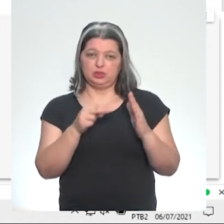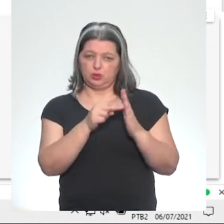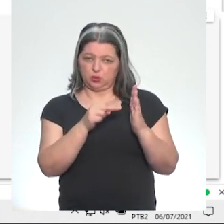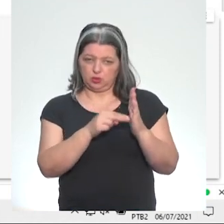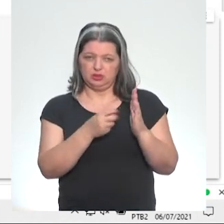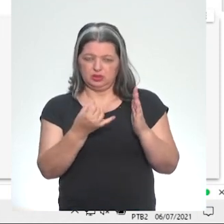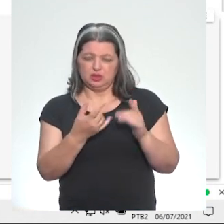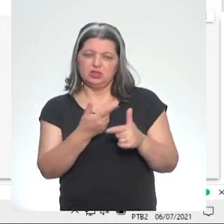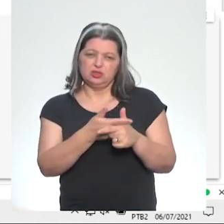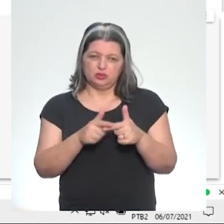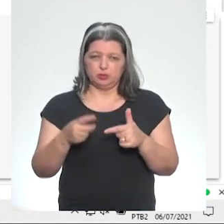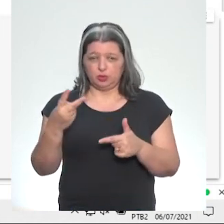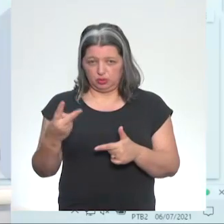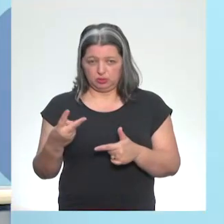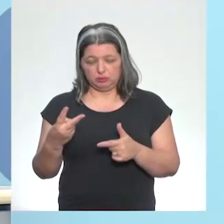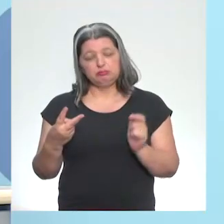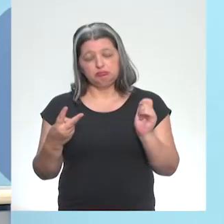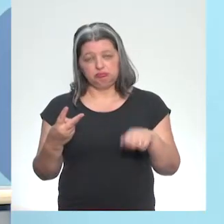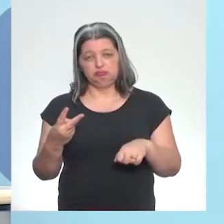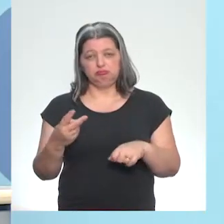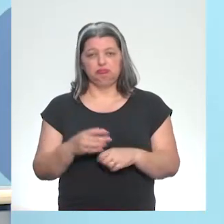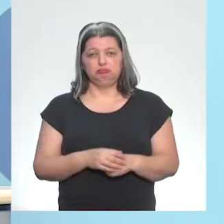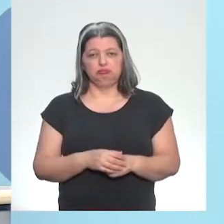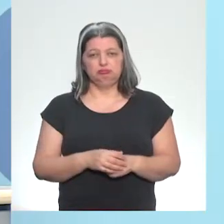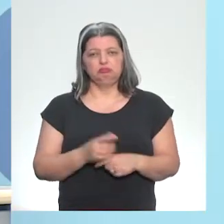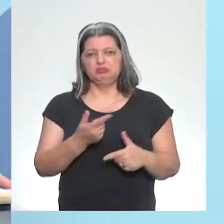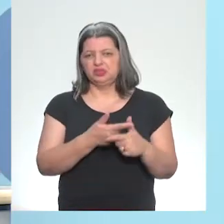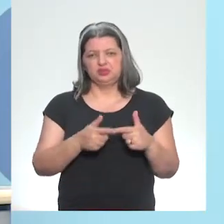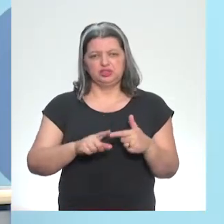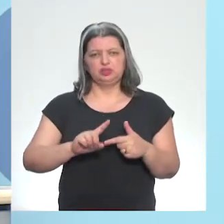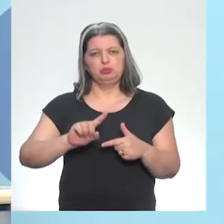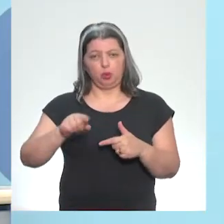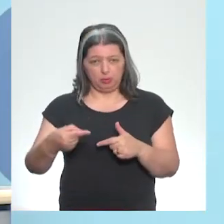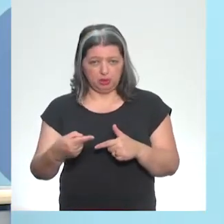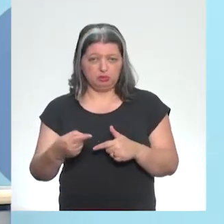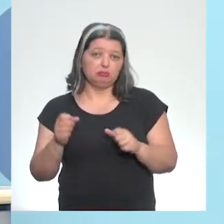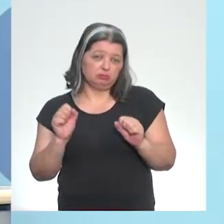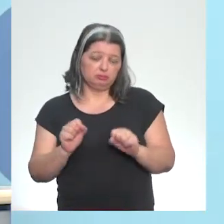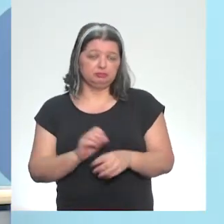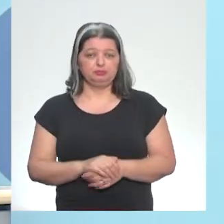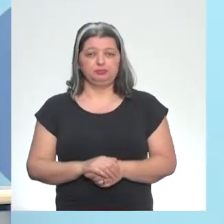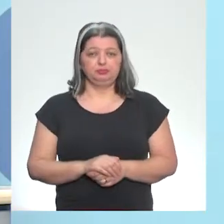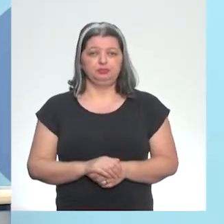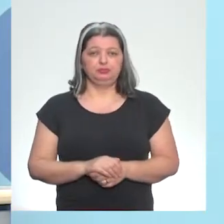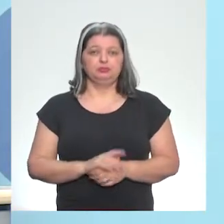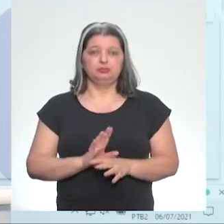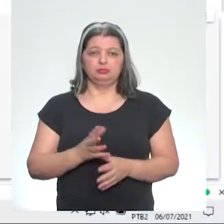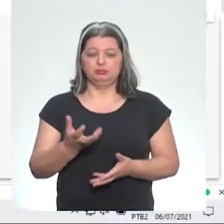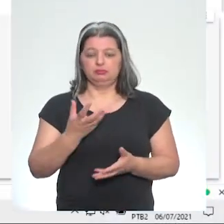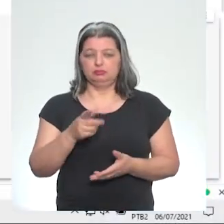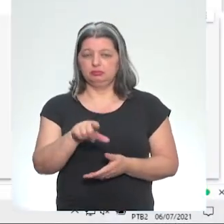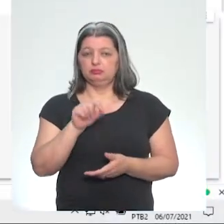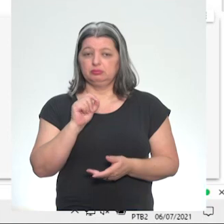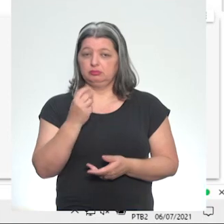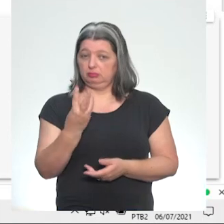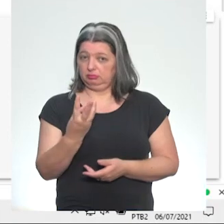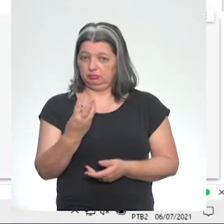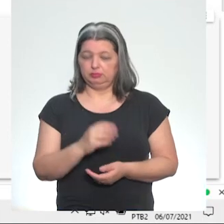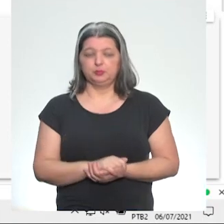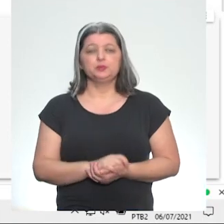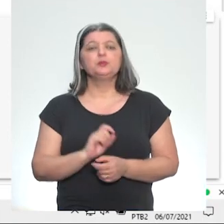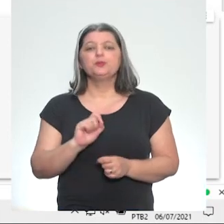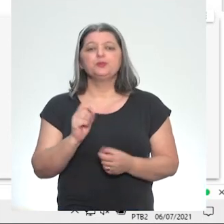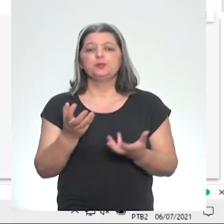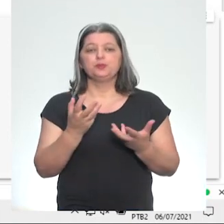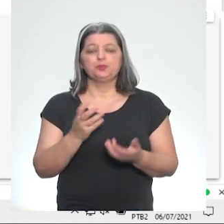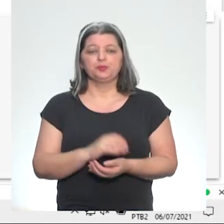poderia? Sim. Se eu quiser dividir por 1.000, eu poderia? Sim. O meu coração mandar, mas eu quero por 3. E aí, que eu quero?